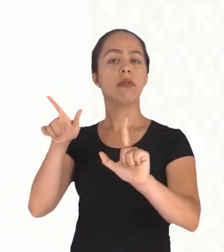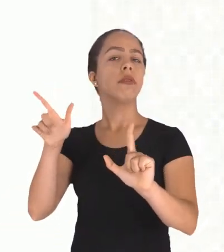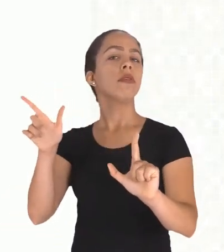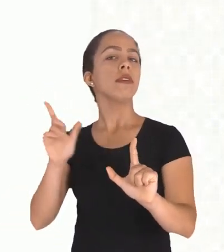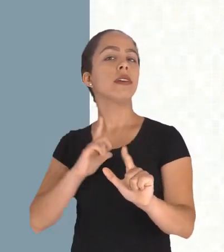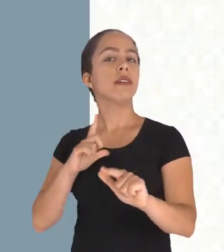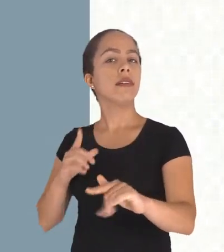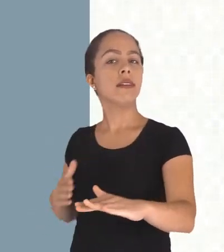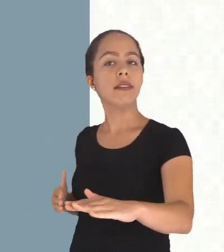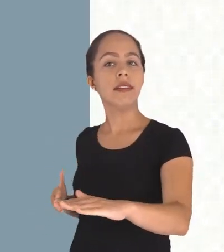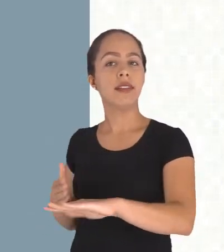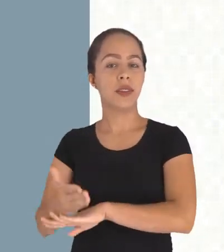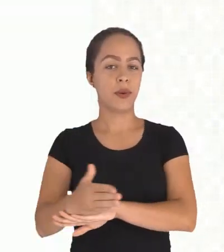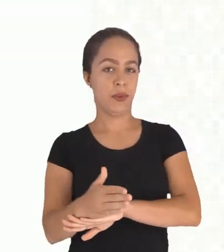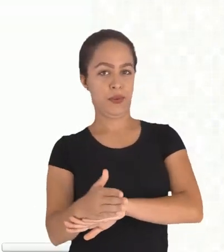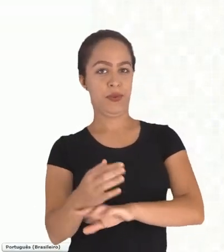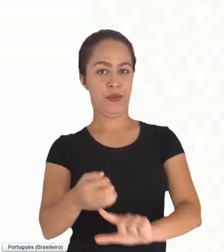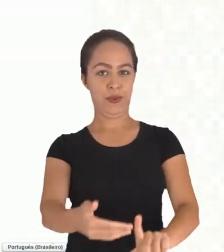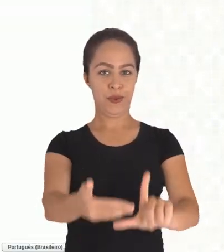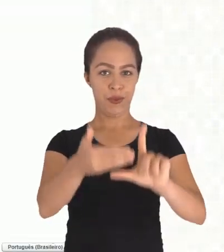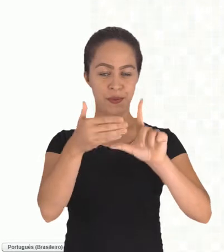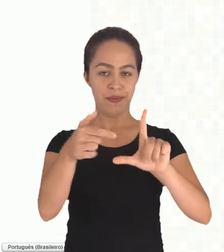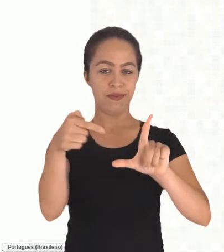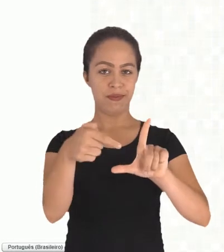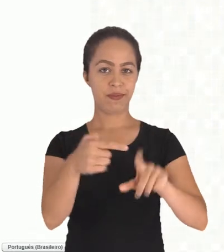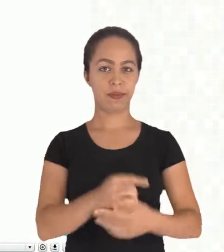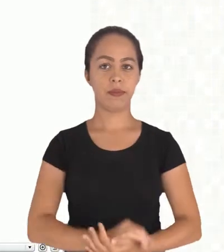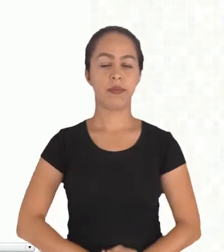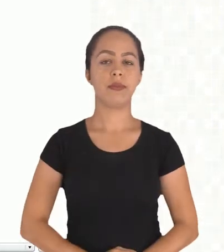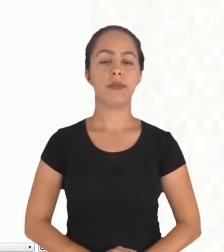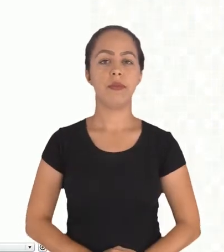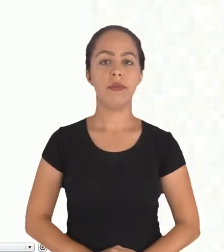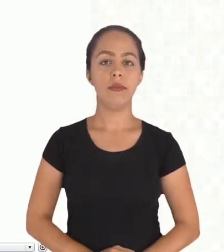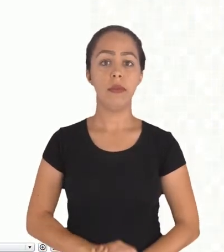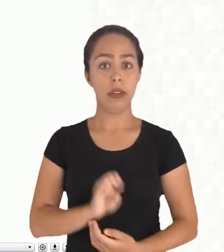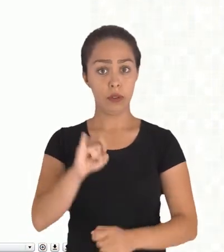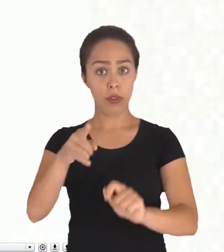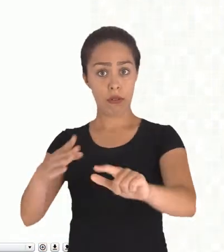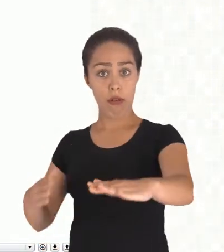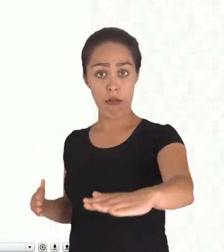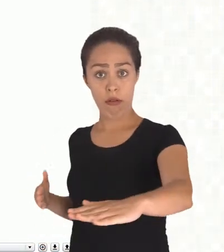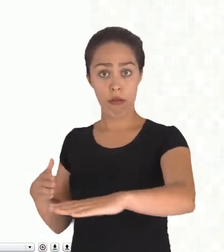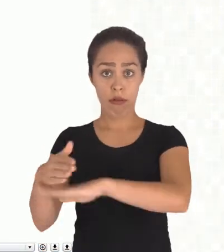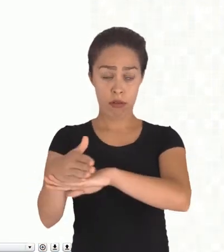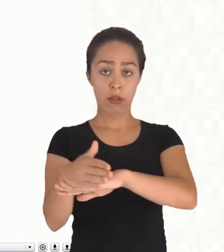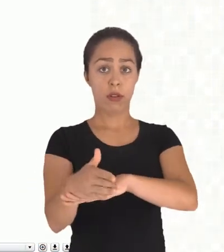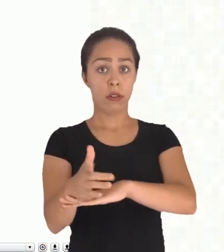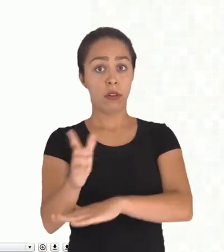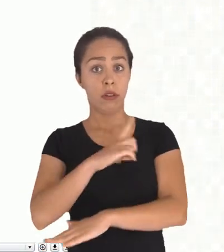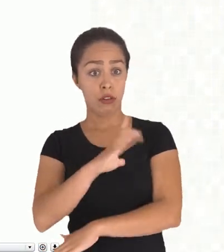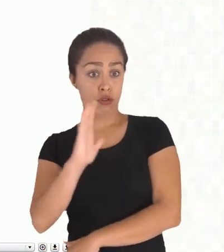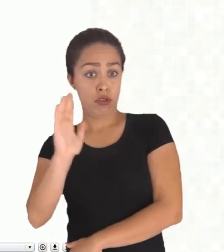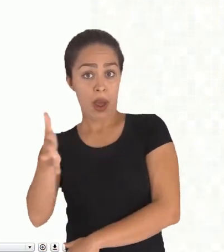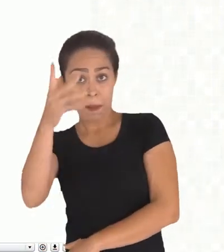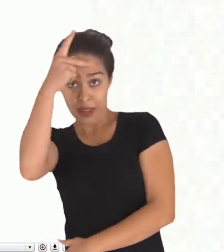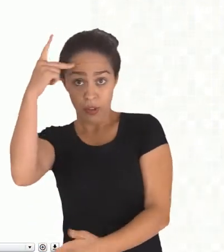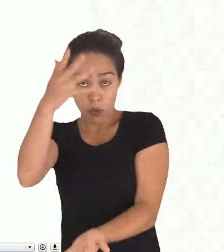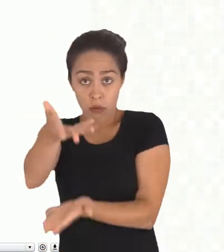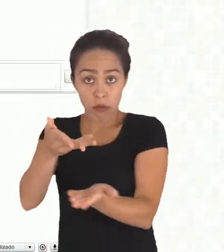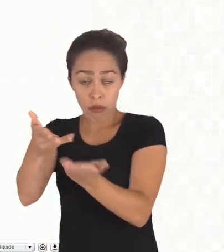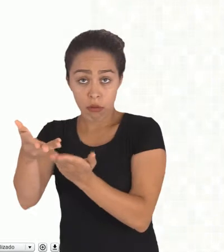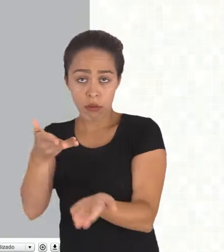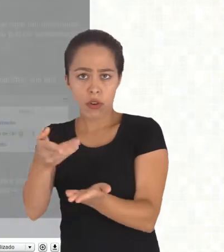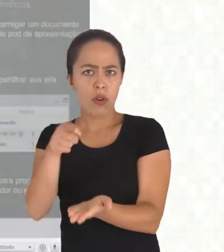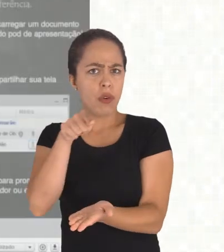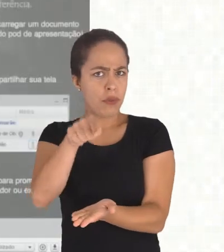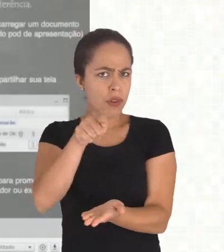você entra na sessão e existe já um moderador você não é o moderador da sessão tá certo? alguém vai ter que te